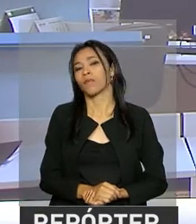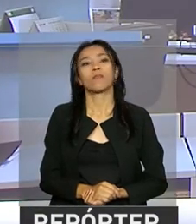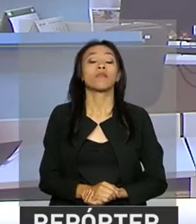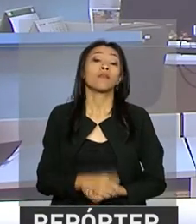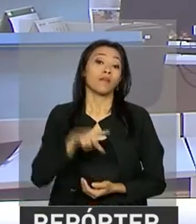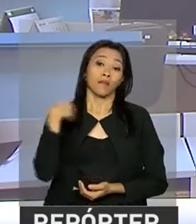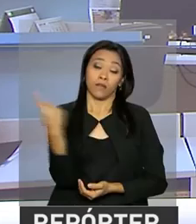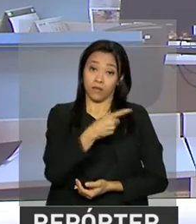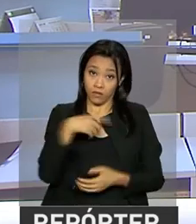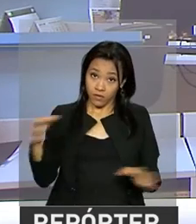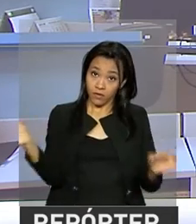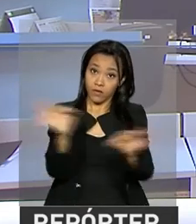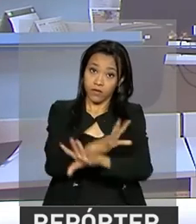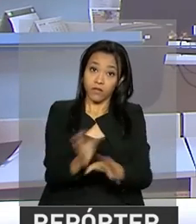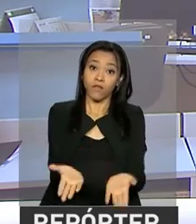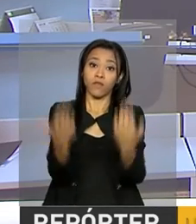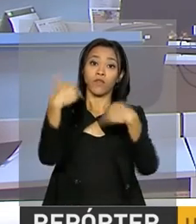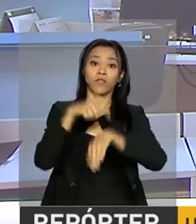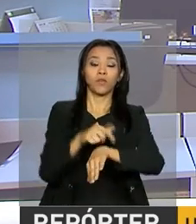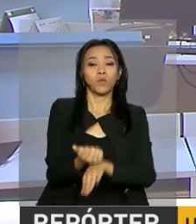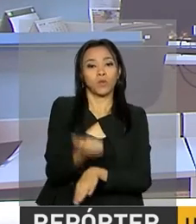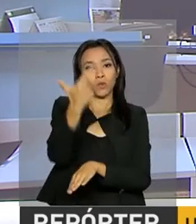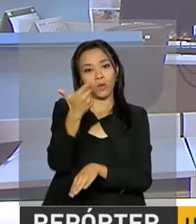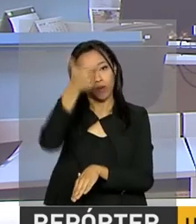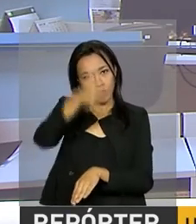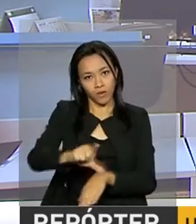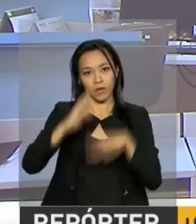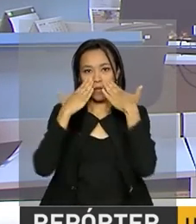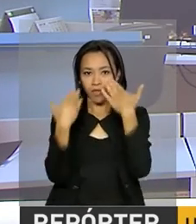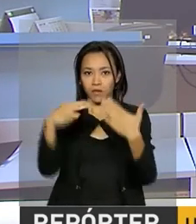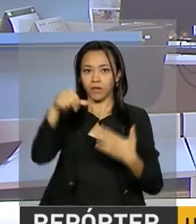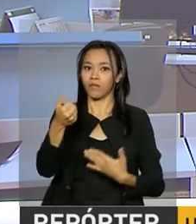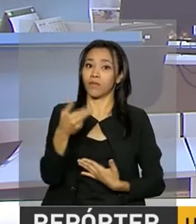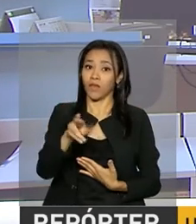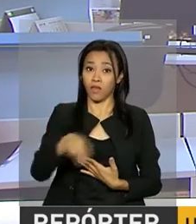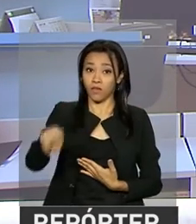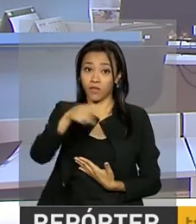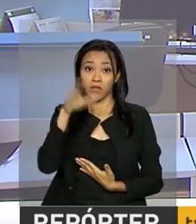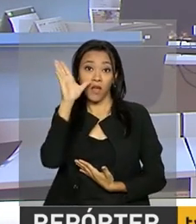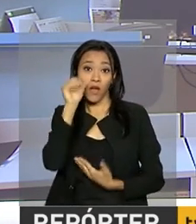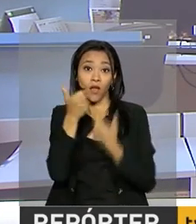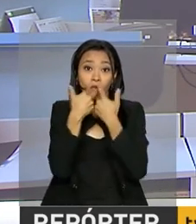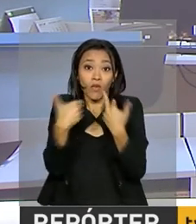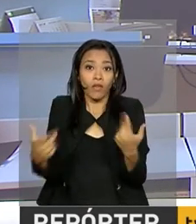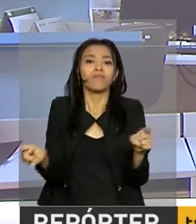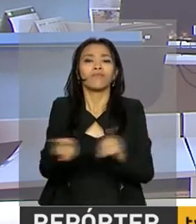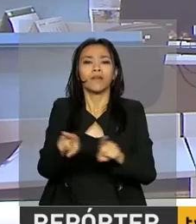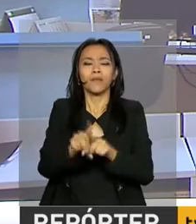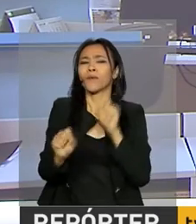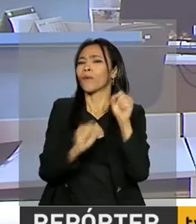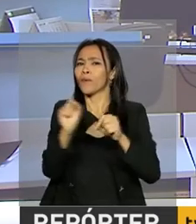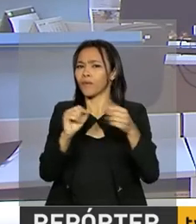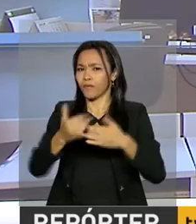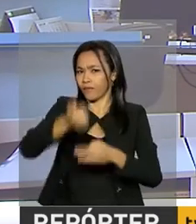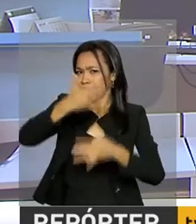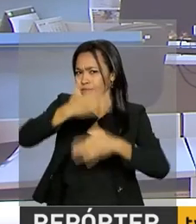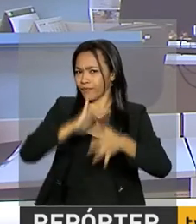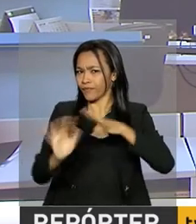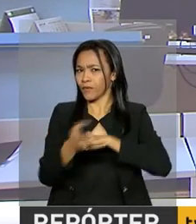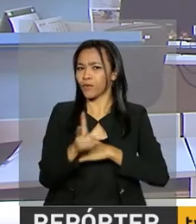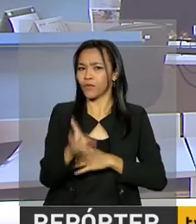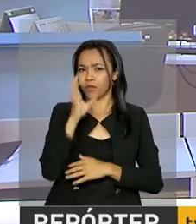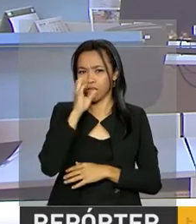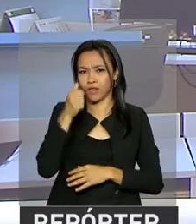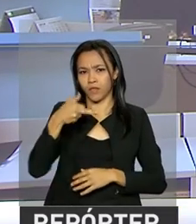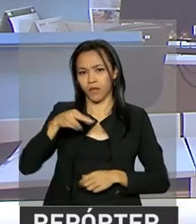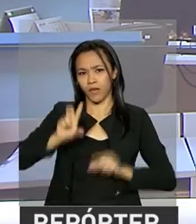E nós ficamos por aqui, voltamos ao meio-dia na próxima edição do Repórter NBR. Acompanhe as novidades também em nossas redes sociais. Continue com a